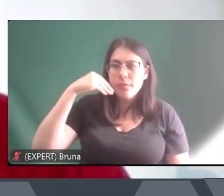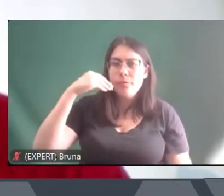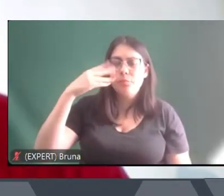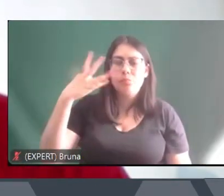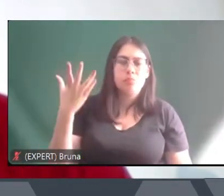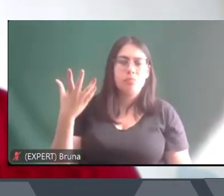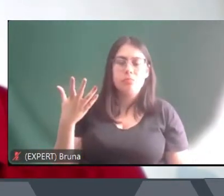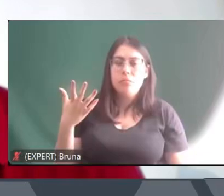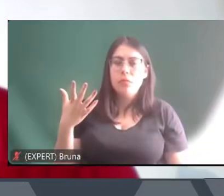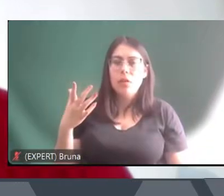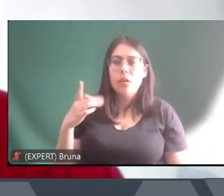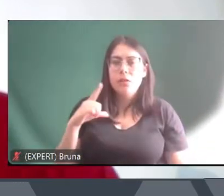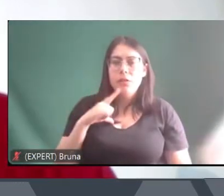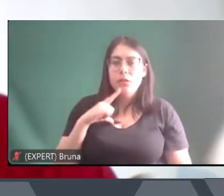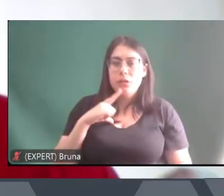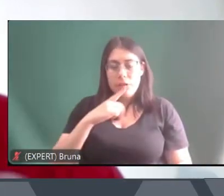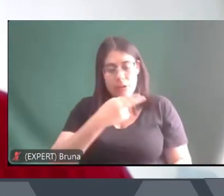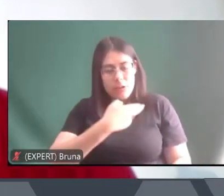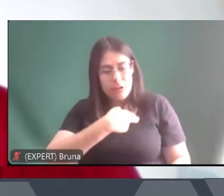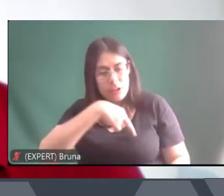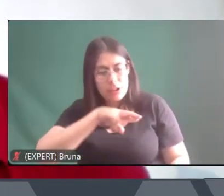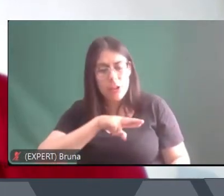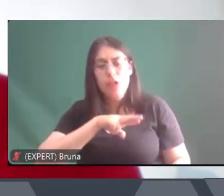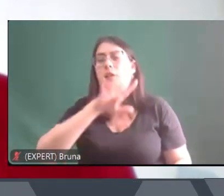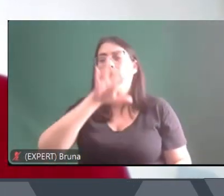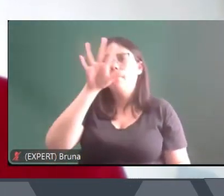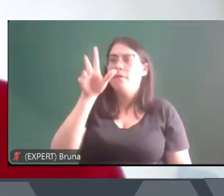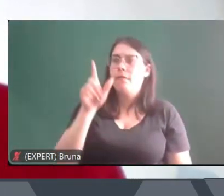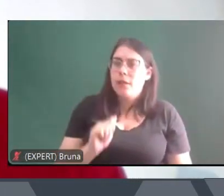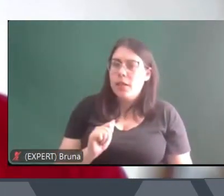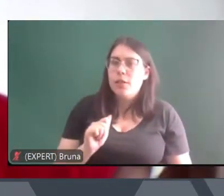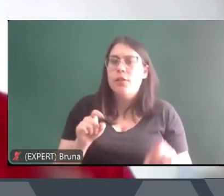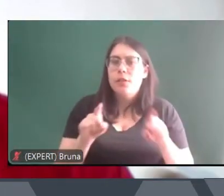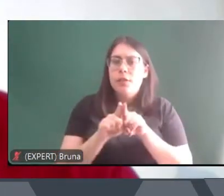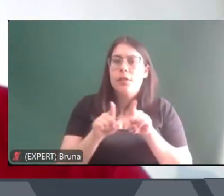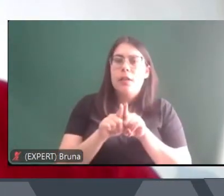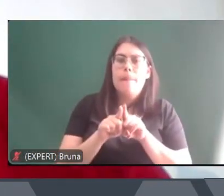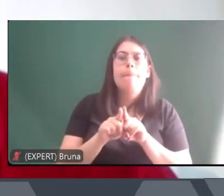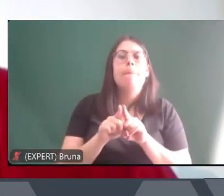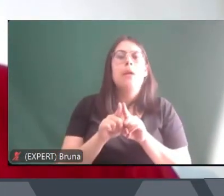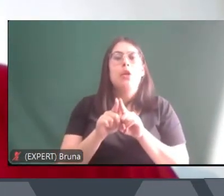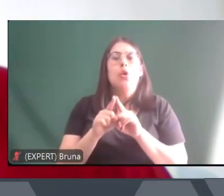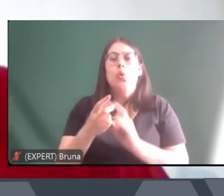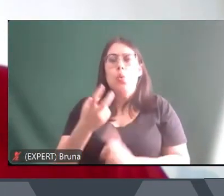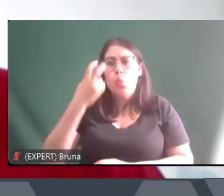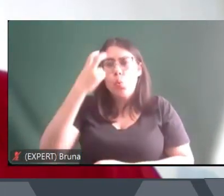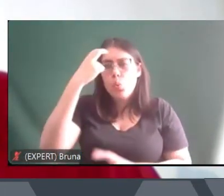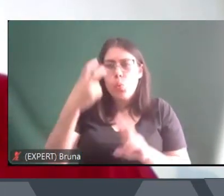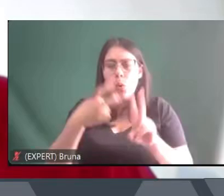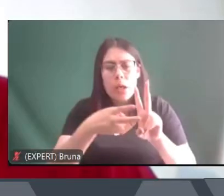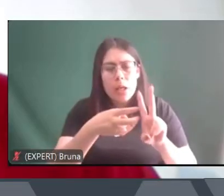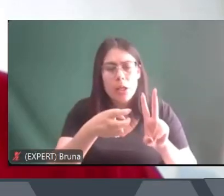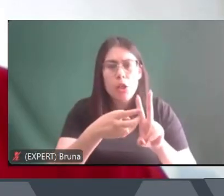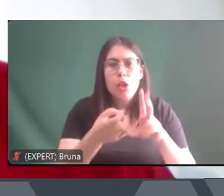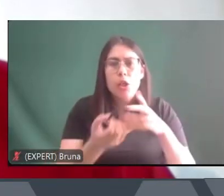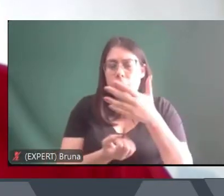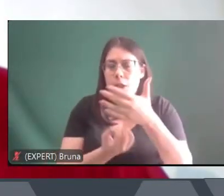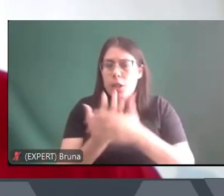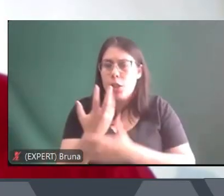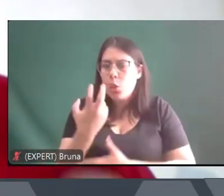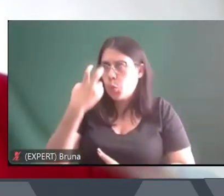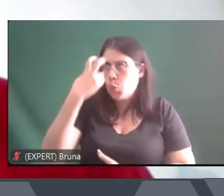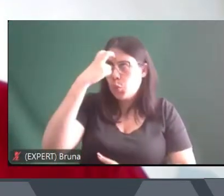as religiões de matrizes africanas e religiões de culturas indígenas que formam a cultura brasileira,